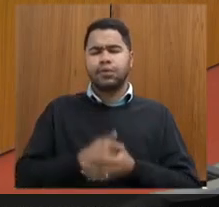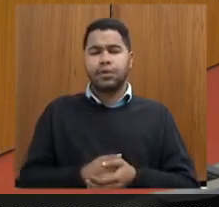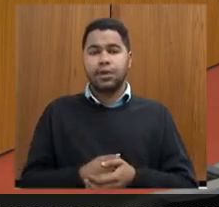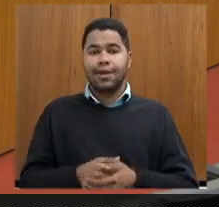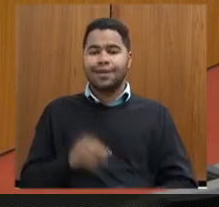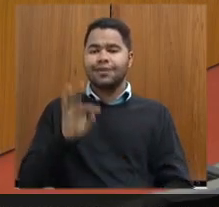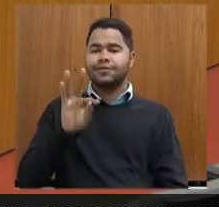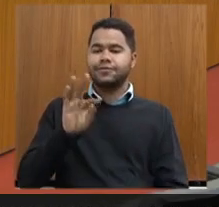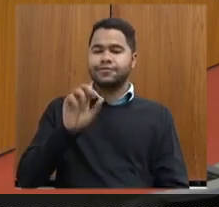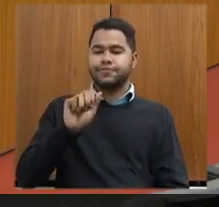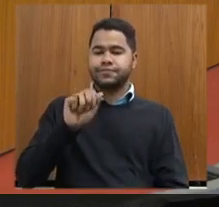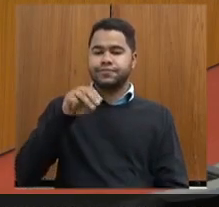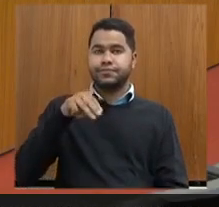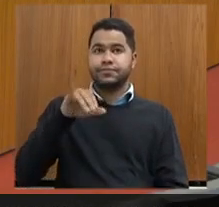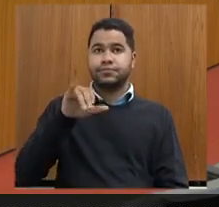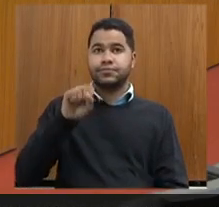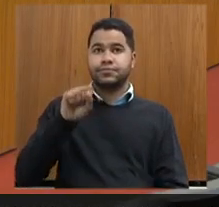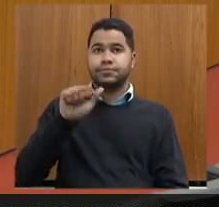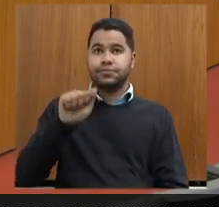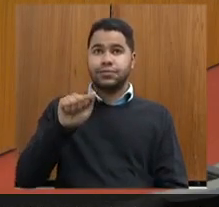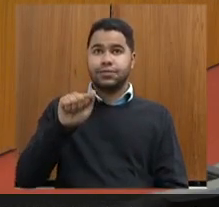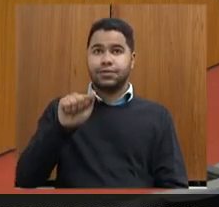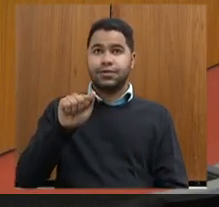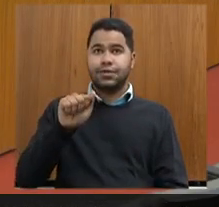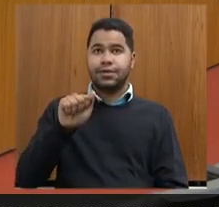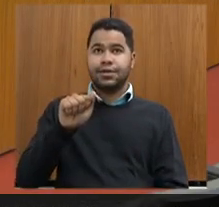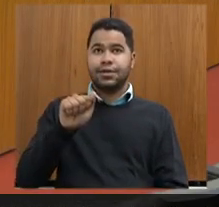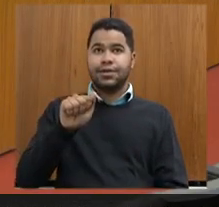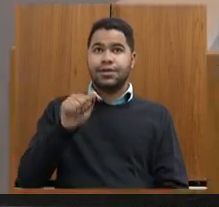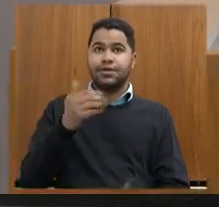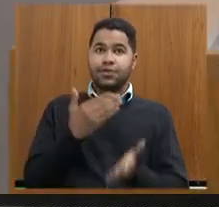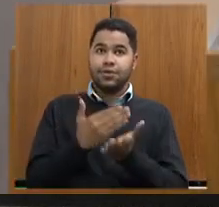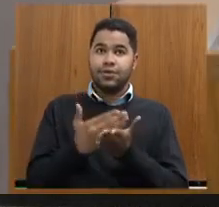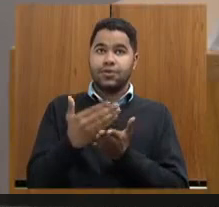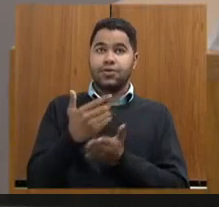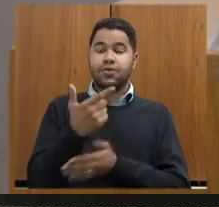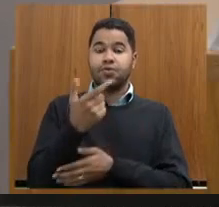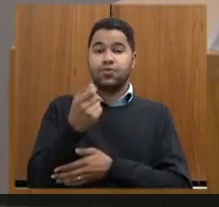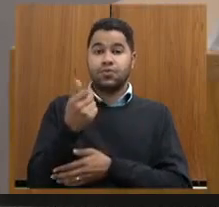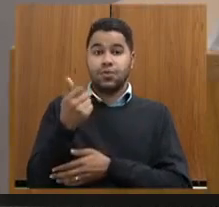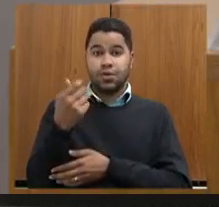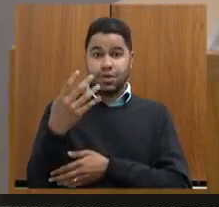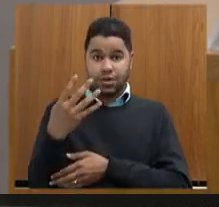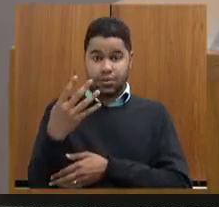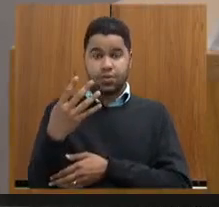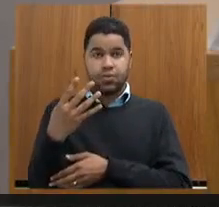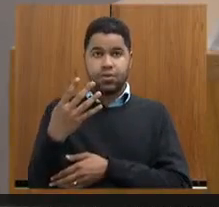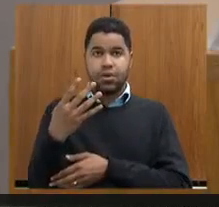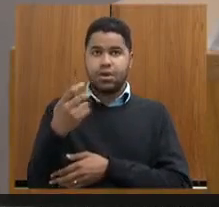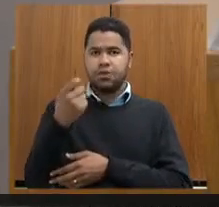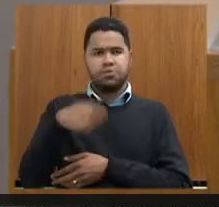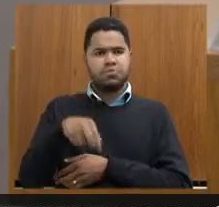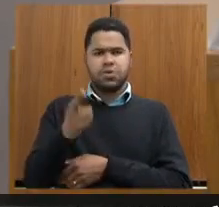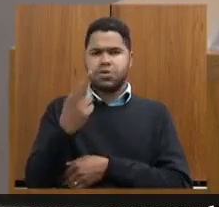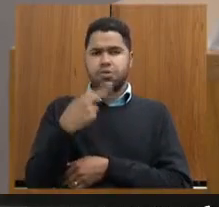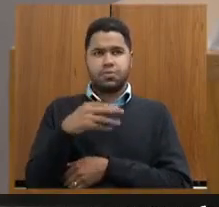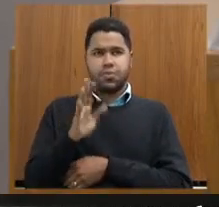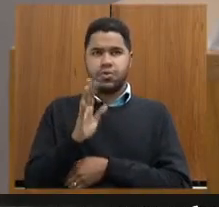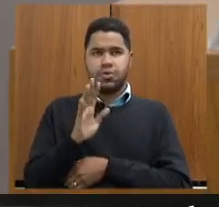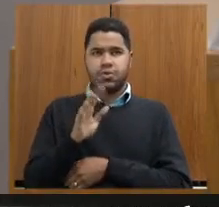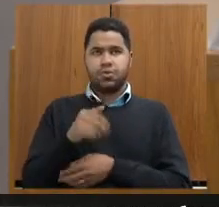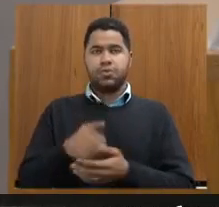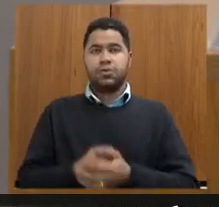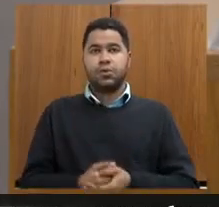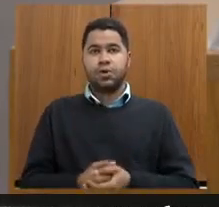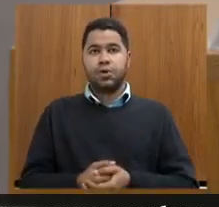Tamiza se foi iniciada em 2014 não preciso responder não então vou pontuar